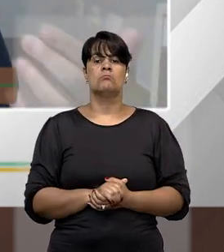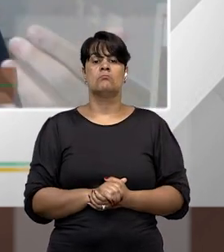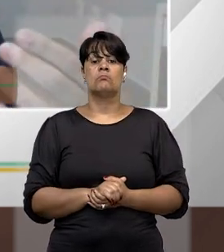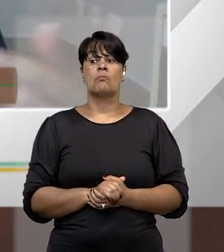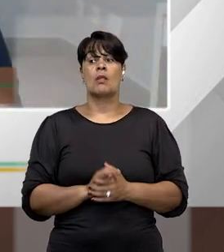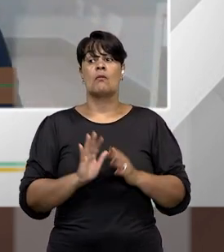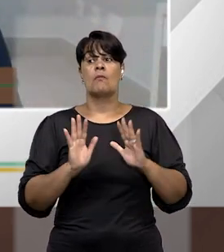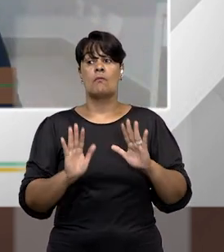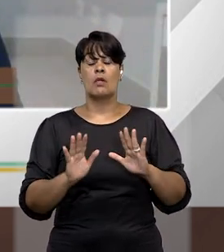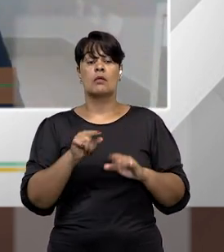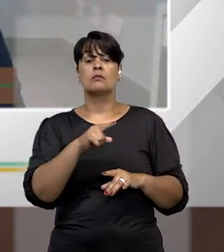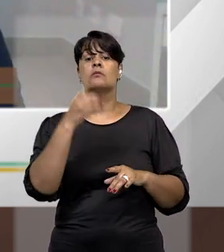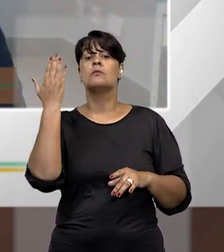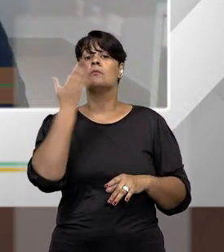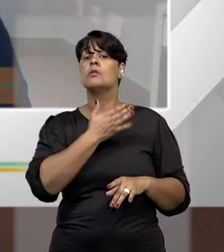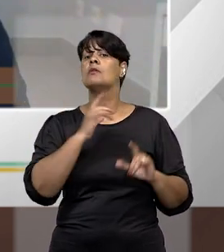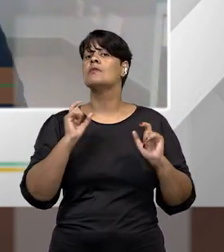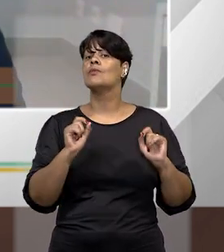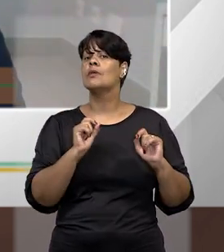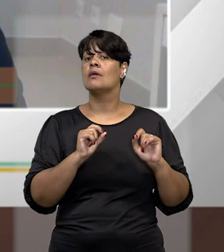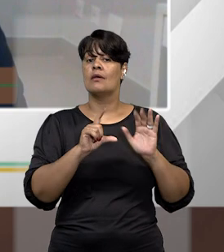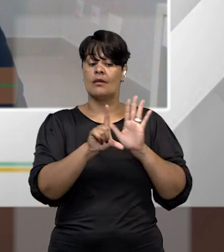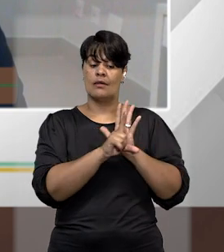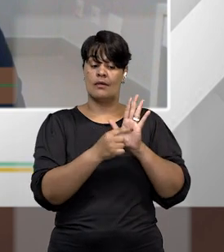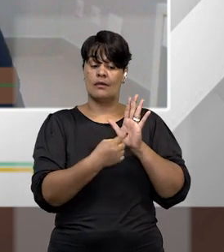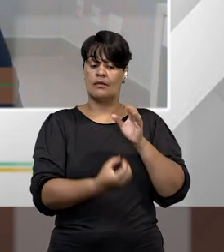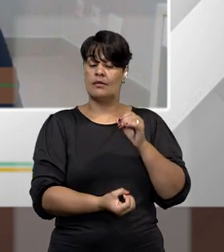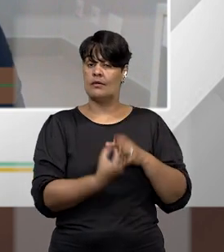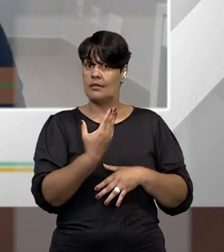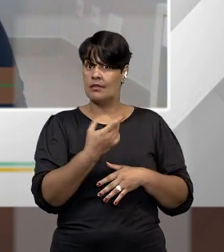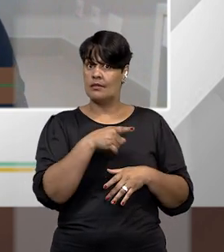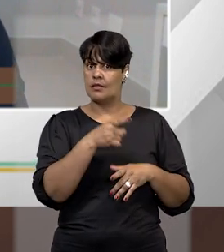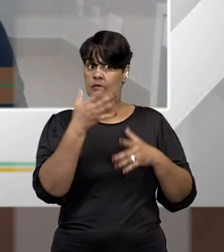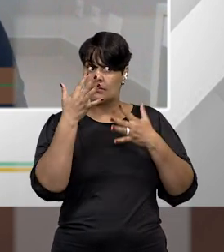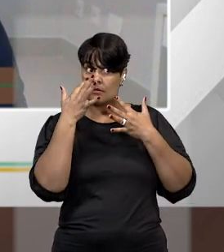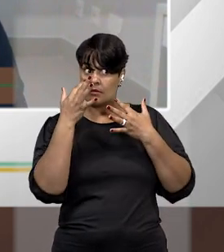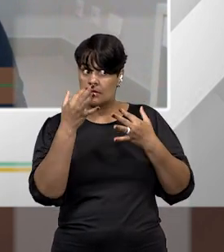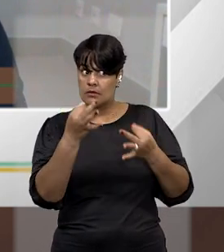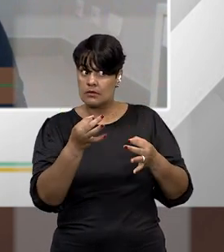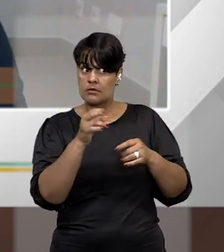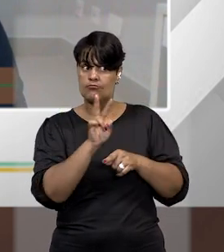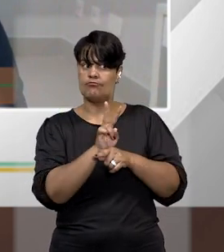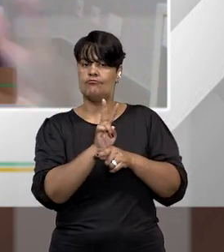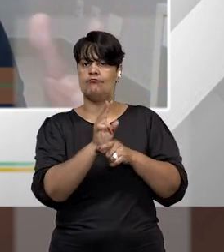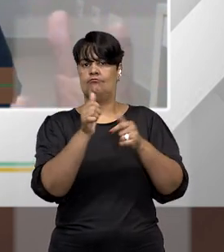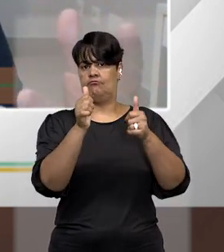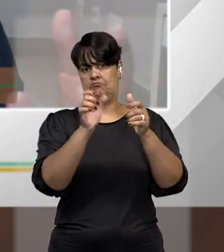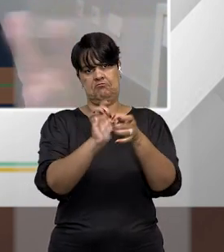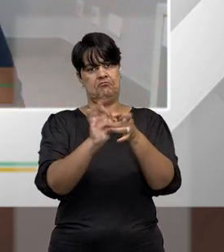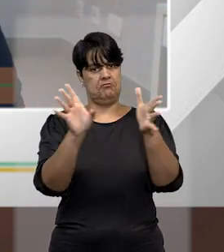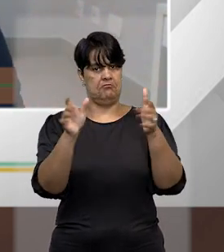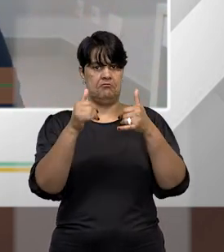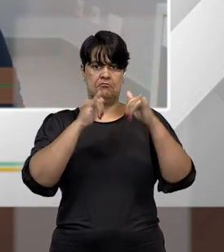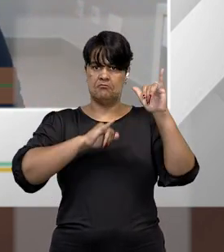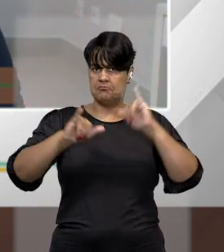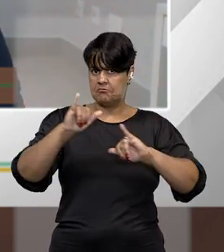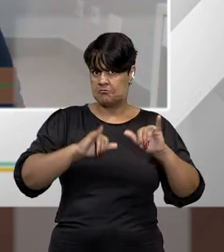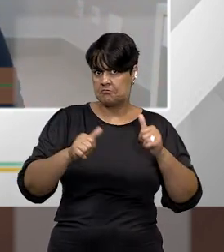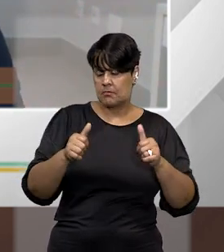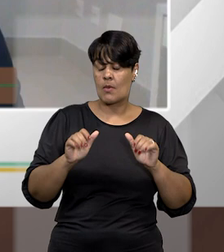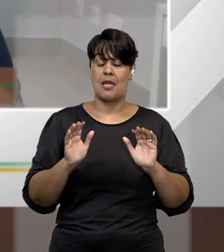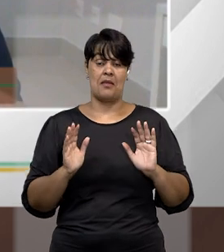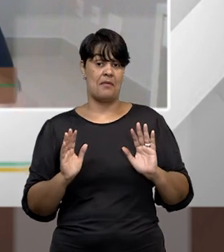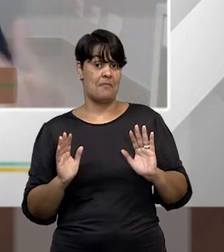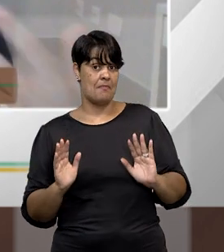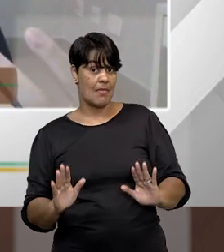estava atento à necessária preservação da liberdade de manifestação. Agora, é claro que a liberdade de manifestação não